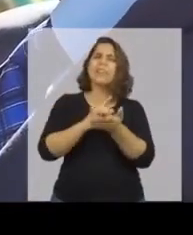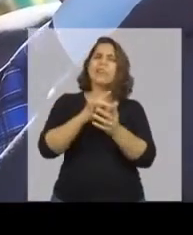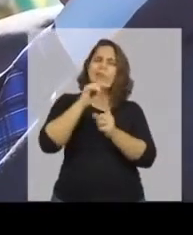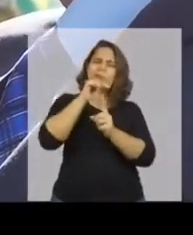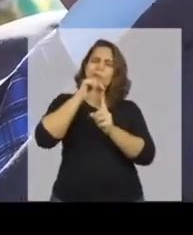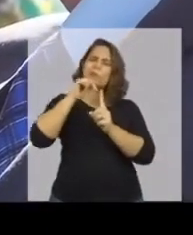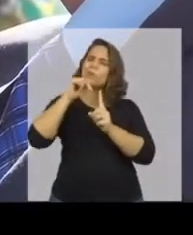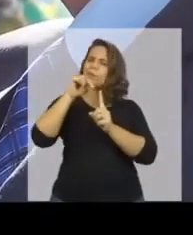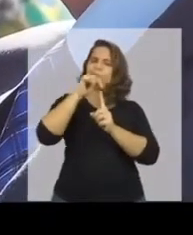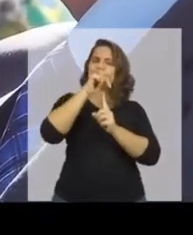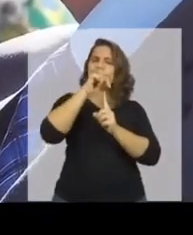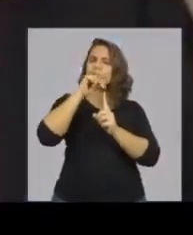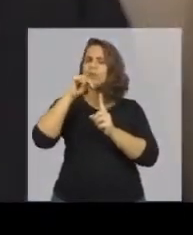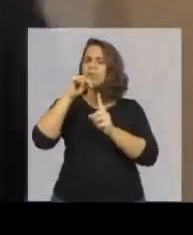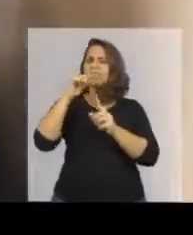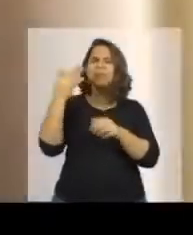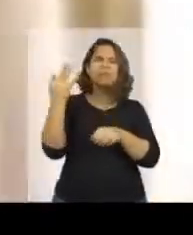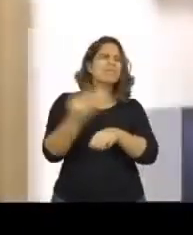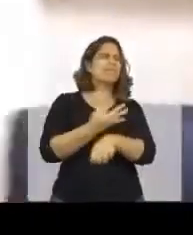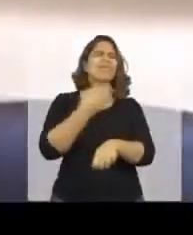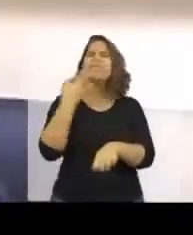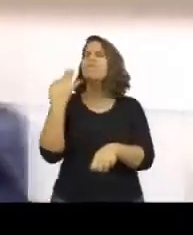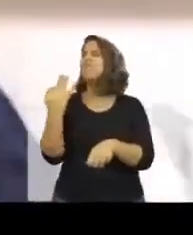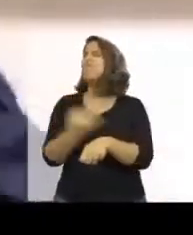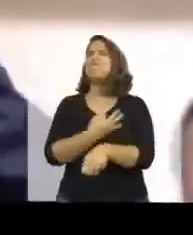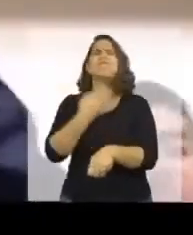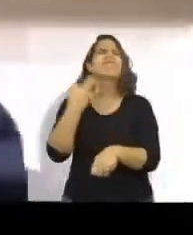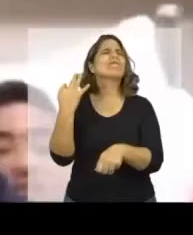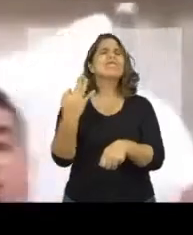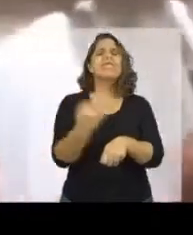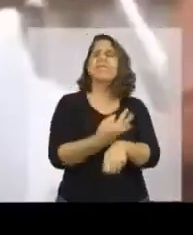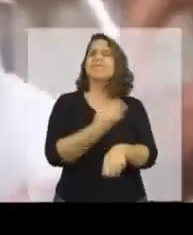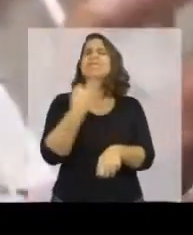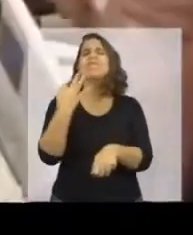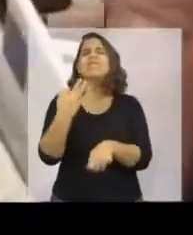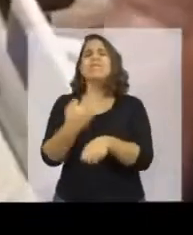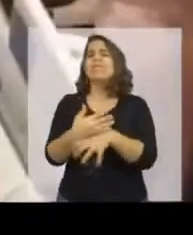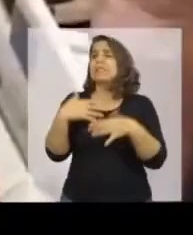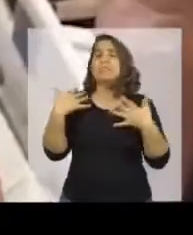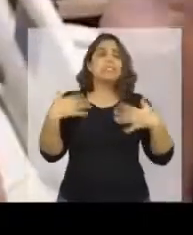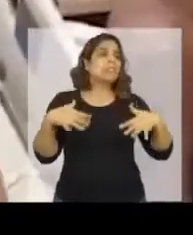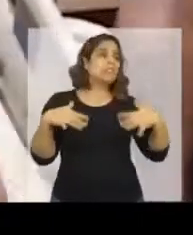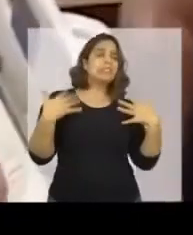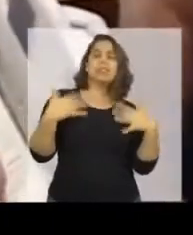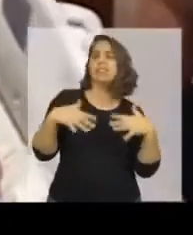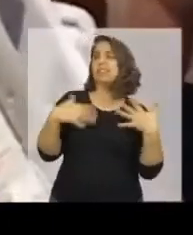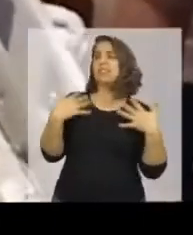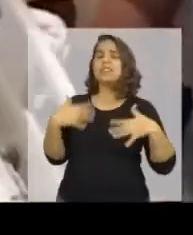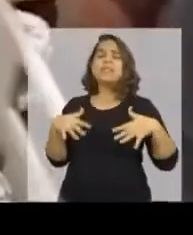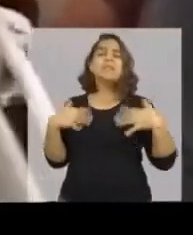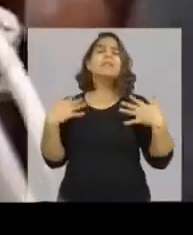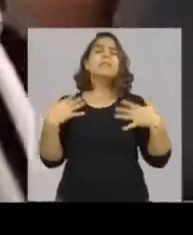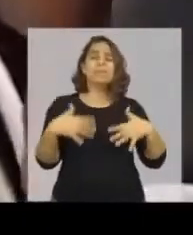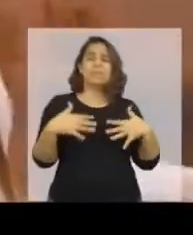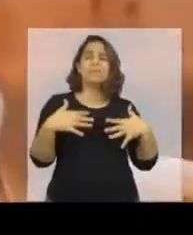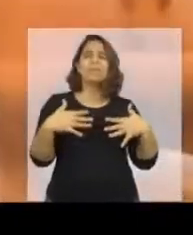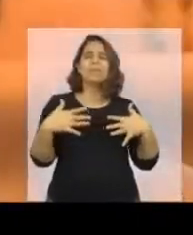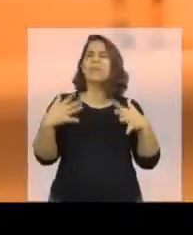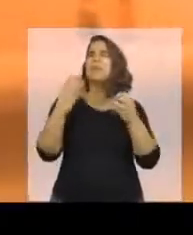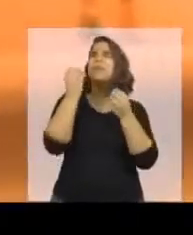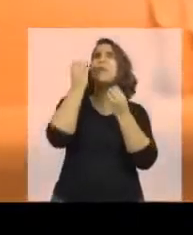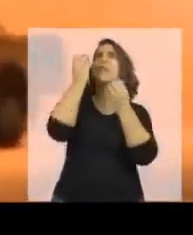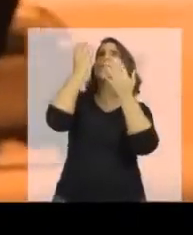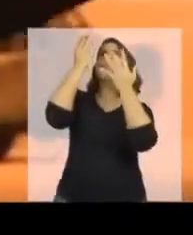e verdadeiro. Na hora mais difícil, quando tudo está perdido,